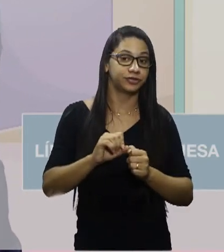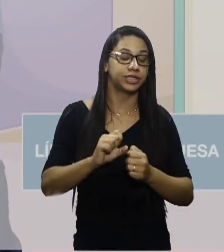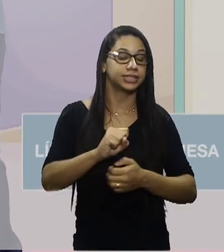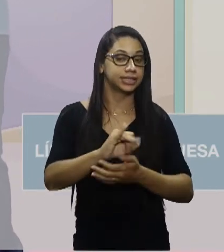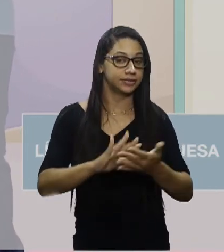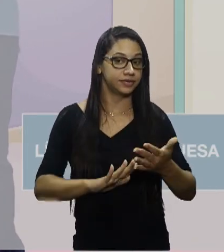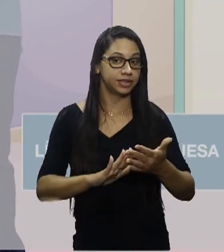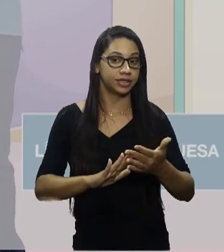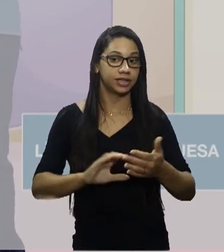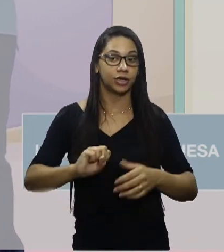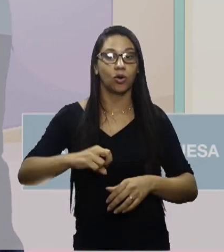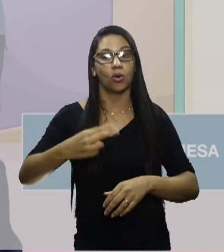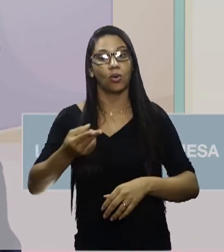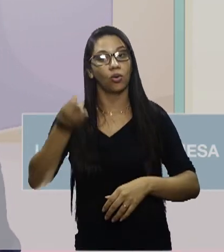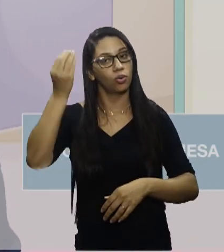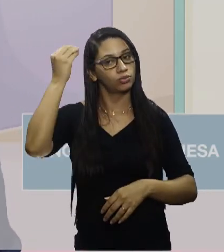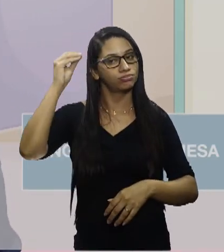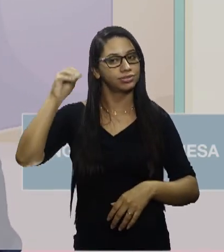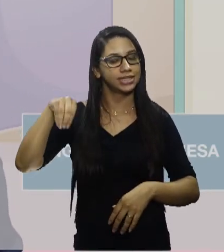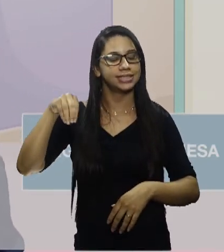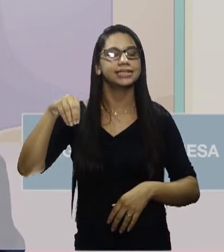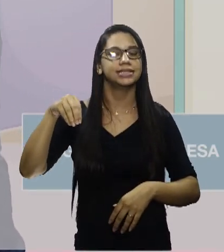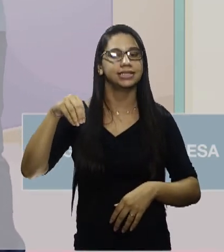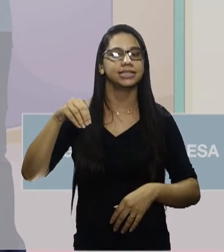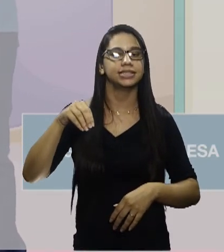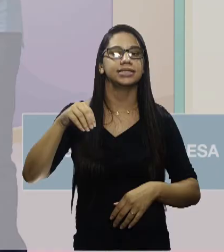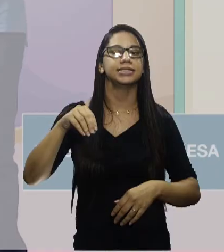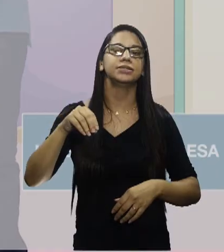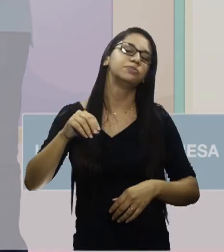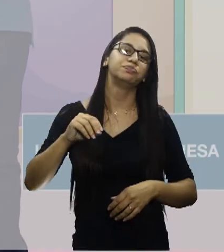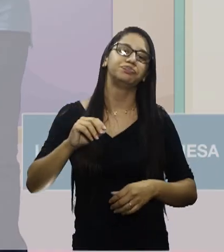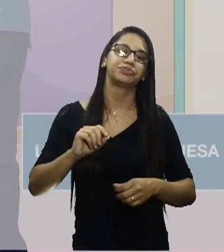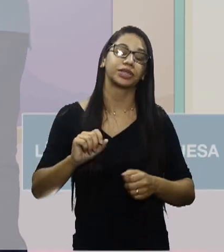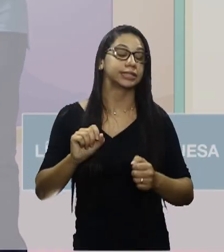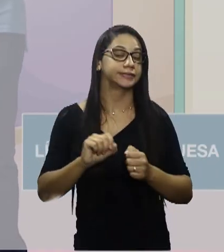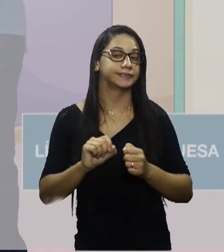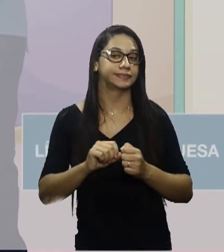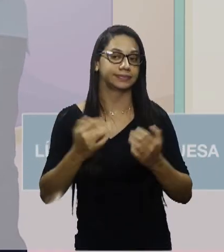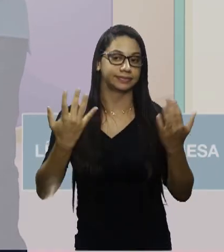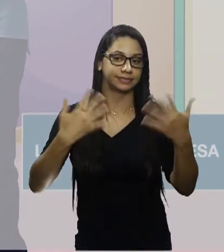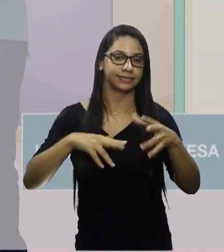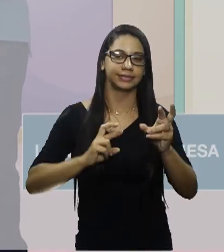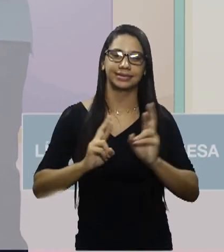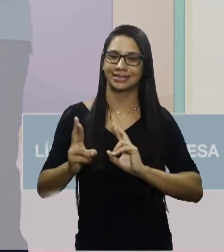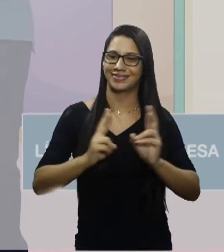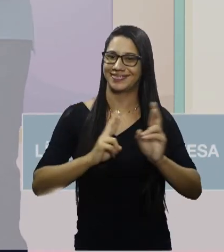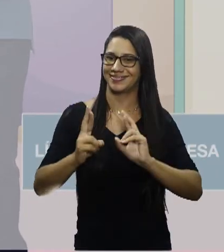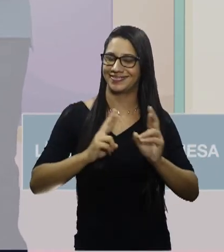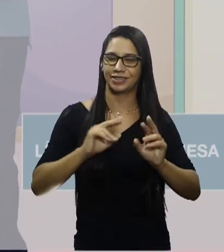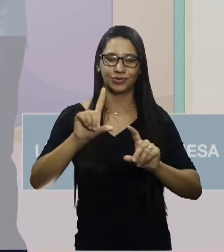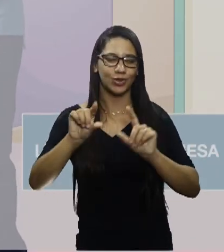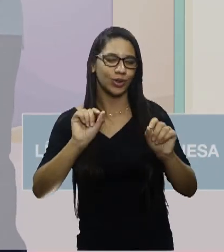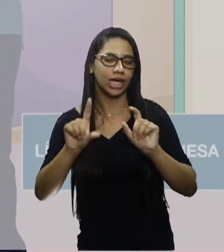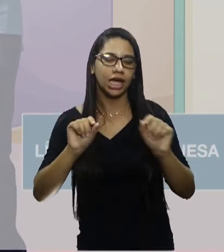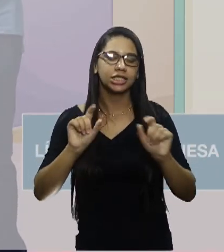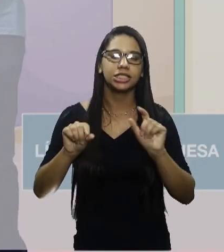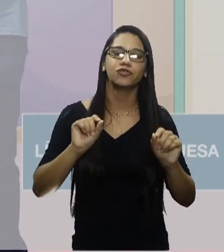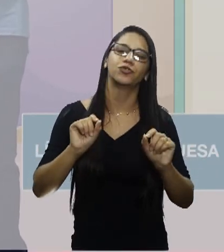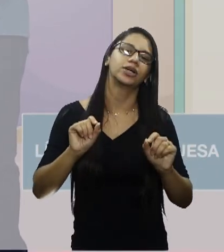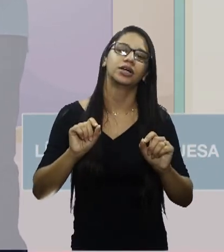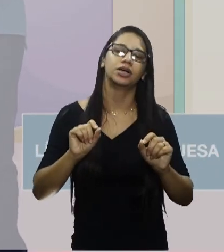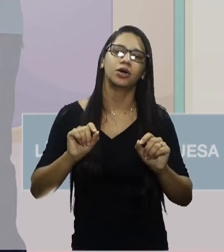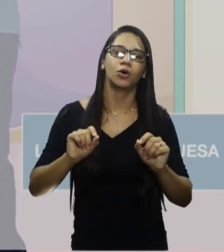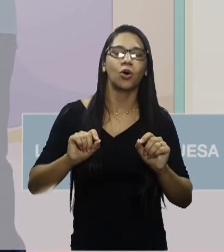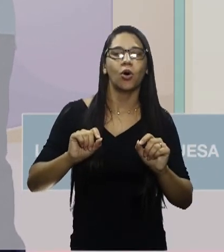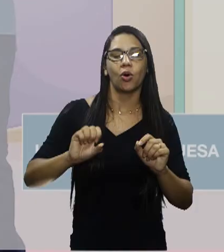exercício ou desiste de aplicar a prova. Então, há uma relação aí de alternativa, né, então, ou